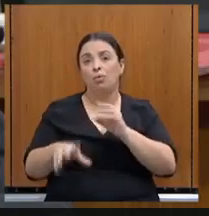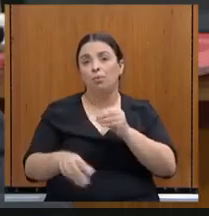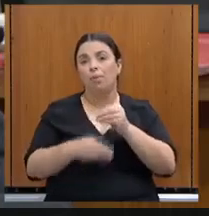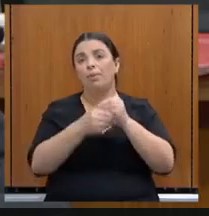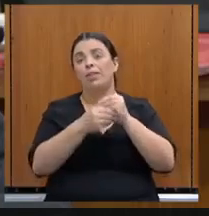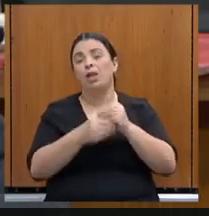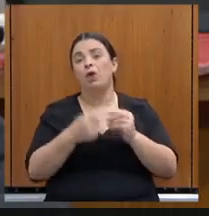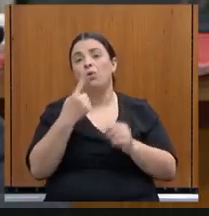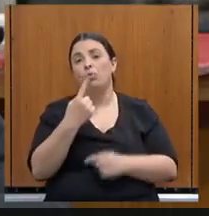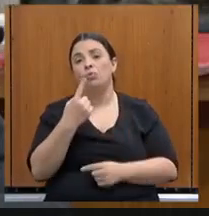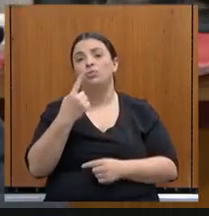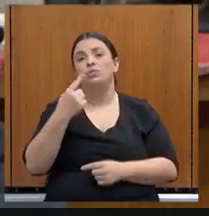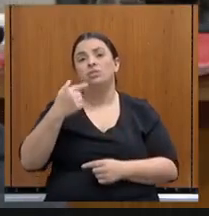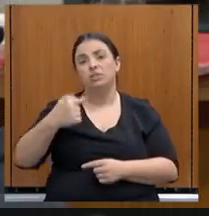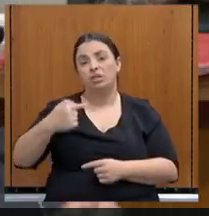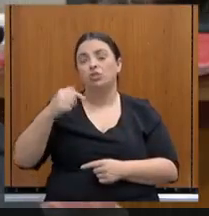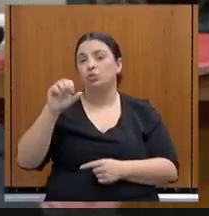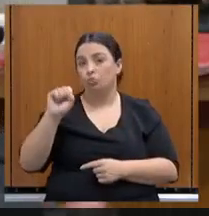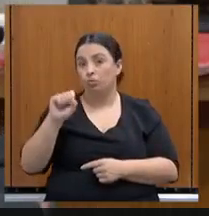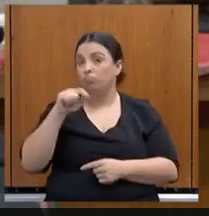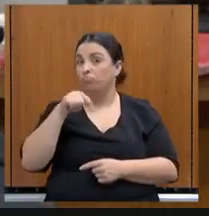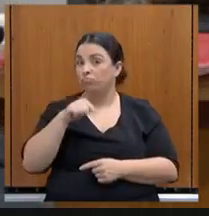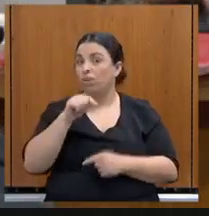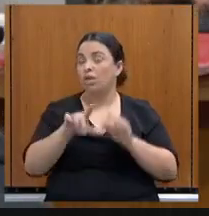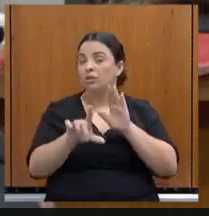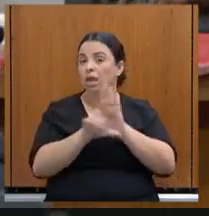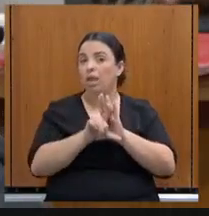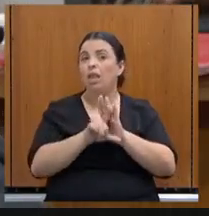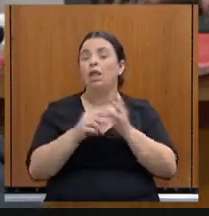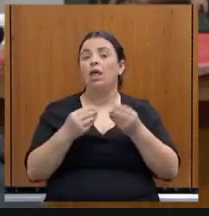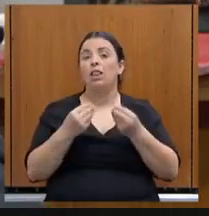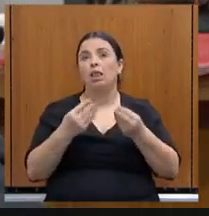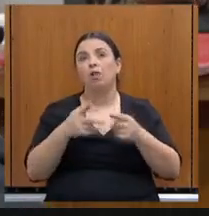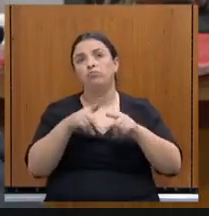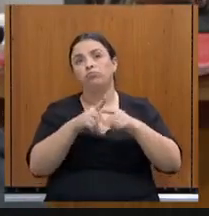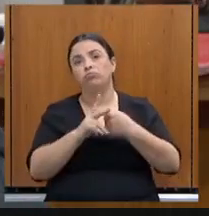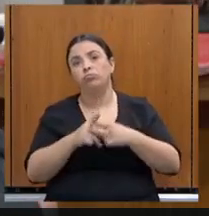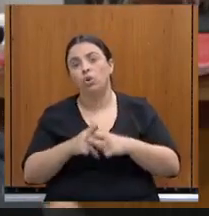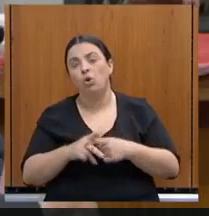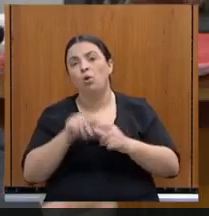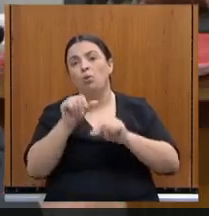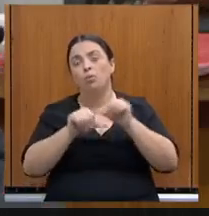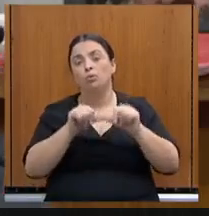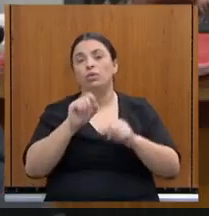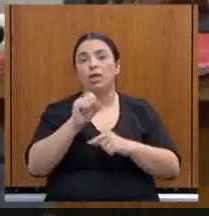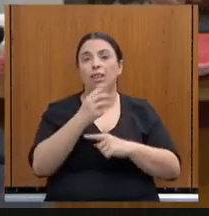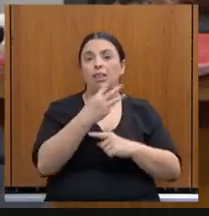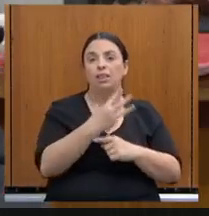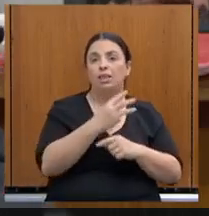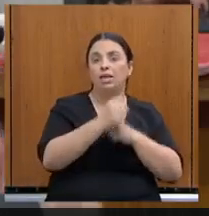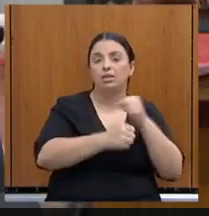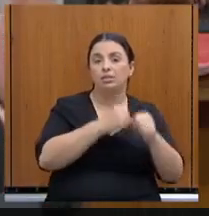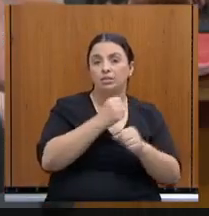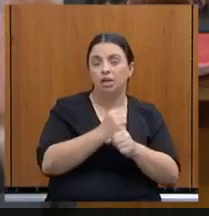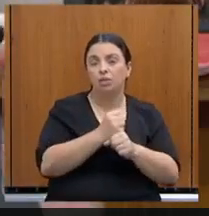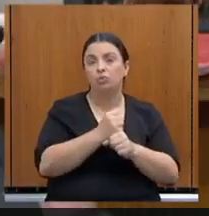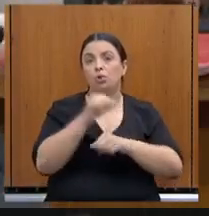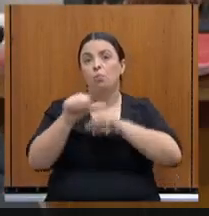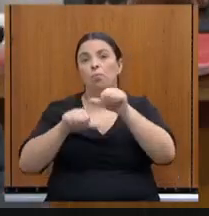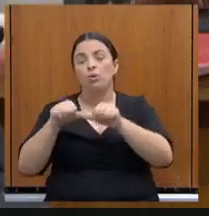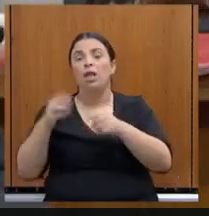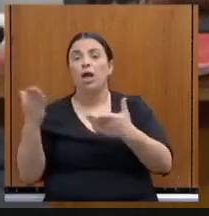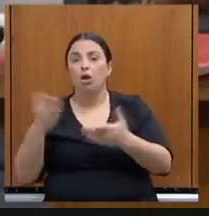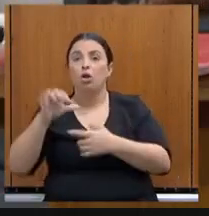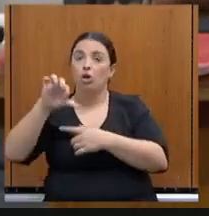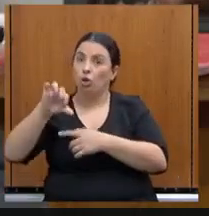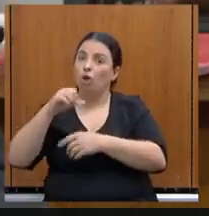Essa lei complementar, ela trouxe as principais alterações, ela altera de três anos, com renovação para mais de três anos, para nove